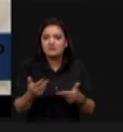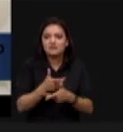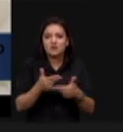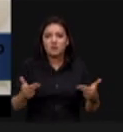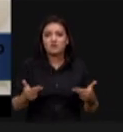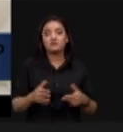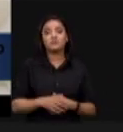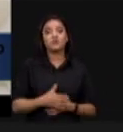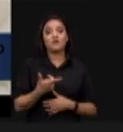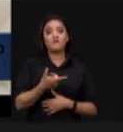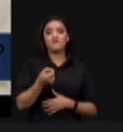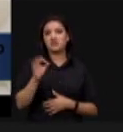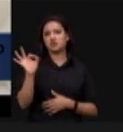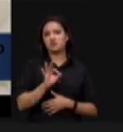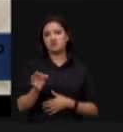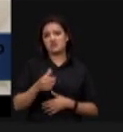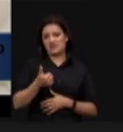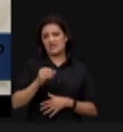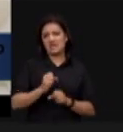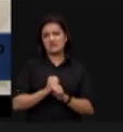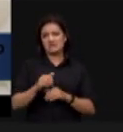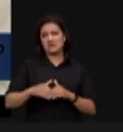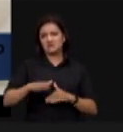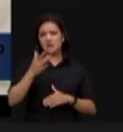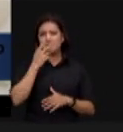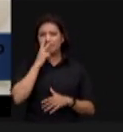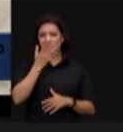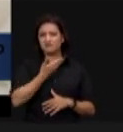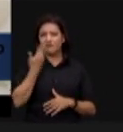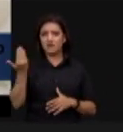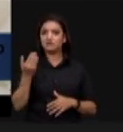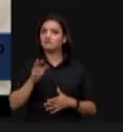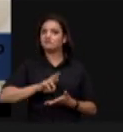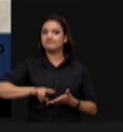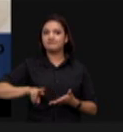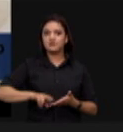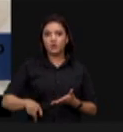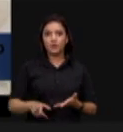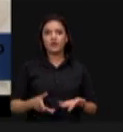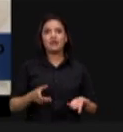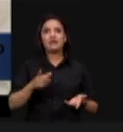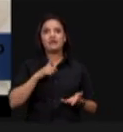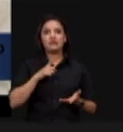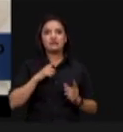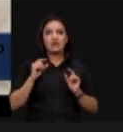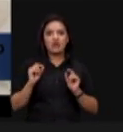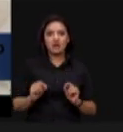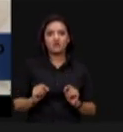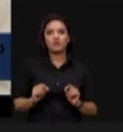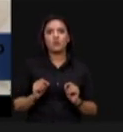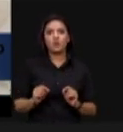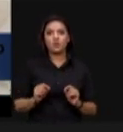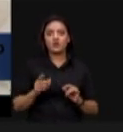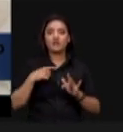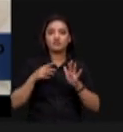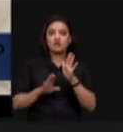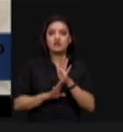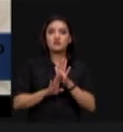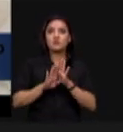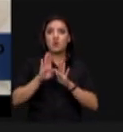20% em 10 anos parece fácil, mas não é. Os Estados Unidos crescerão 10%, o Canadá 9%, a União Europeia 12%, a Oceania